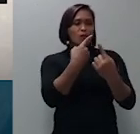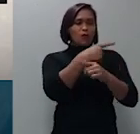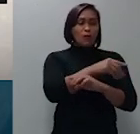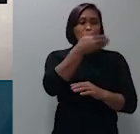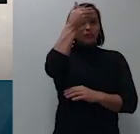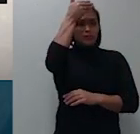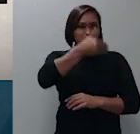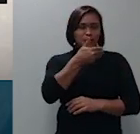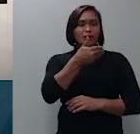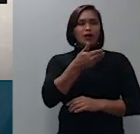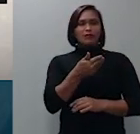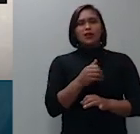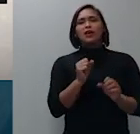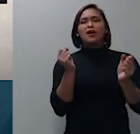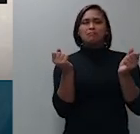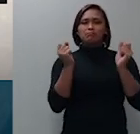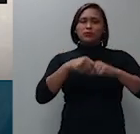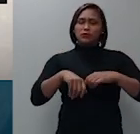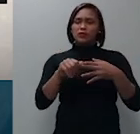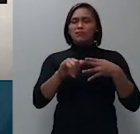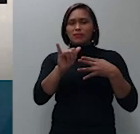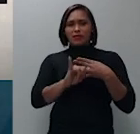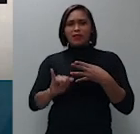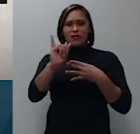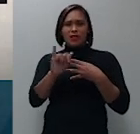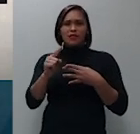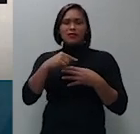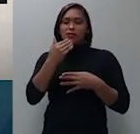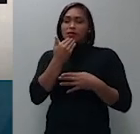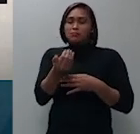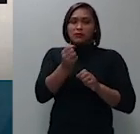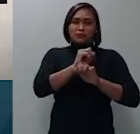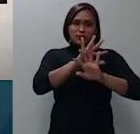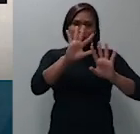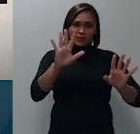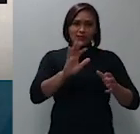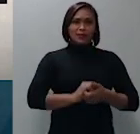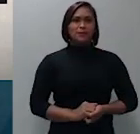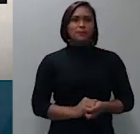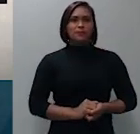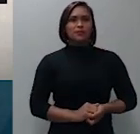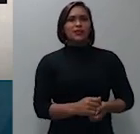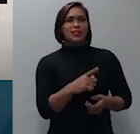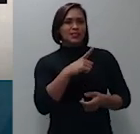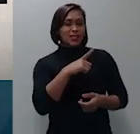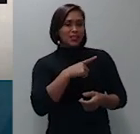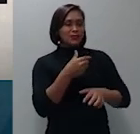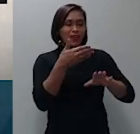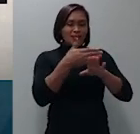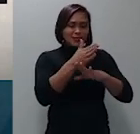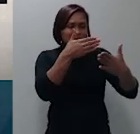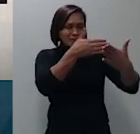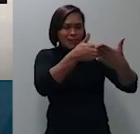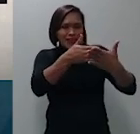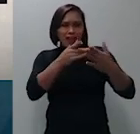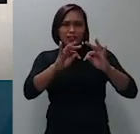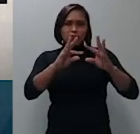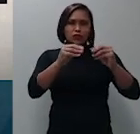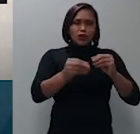agravo e não pedido de esclarecimento se ele tivesse delimitado as questões de fato de forma